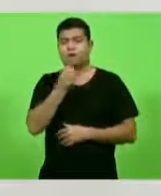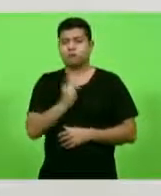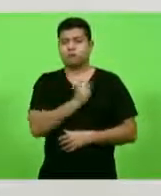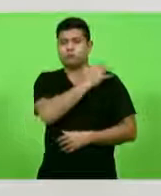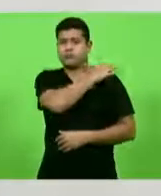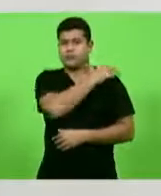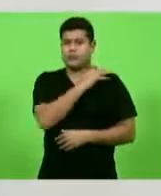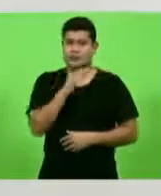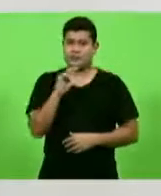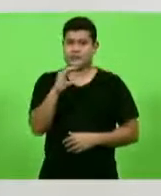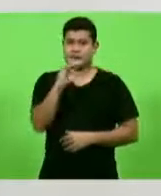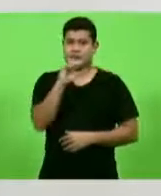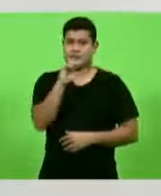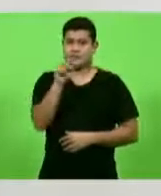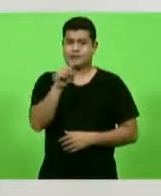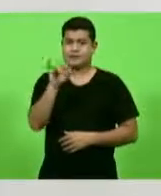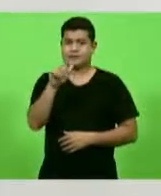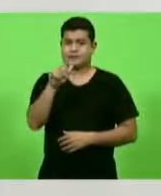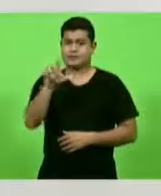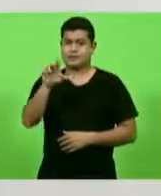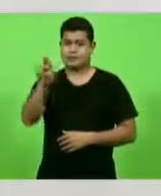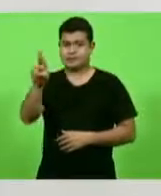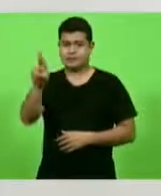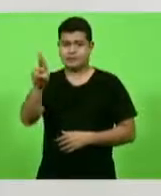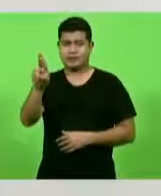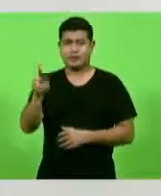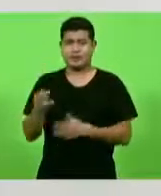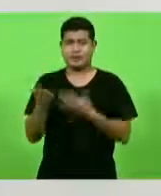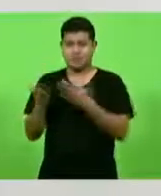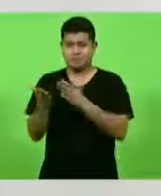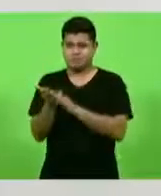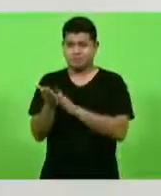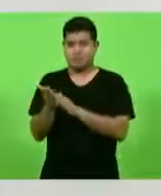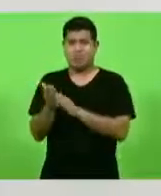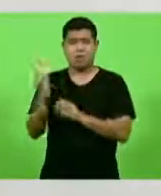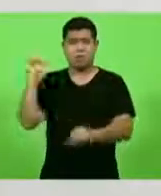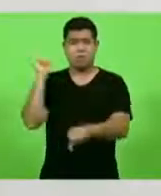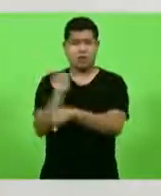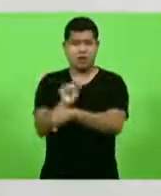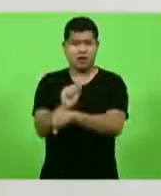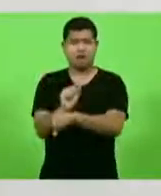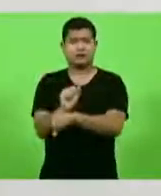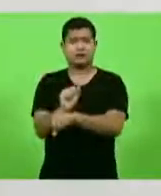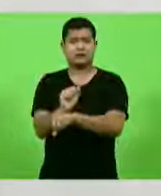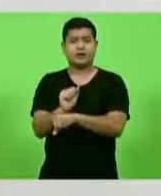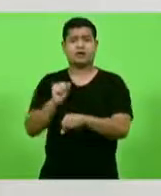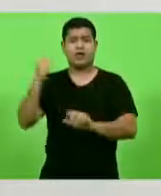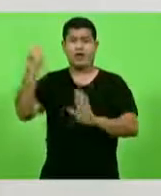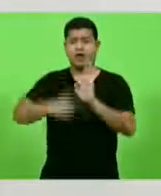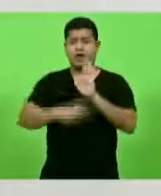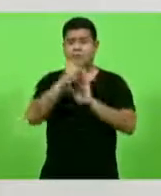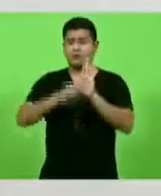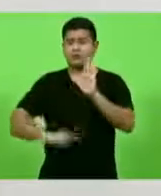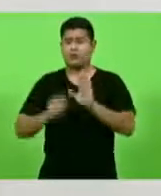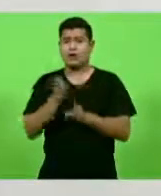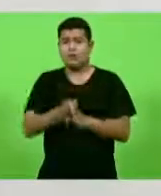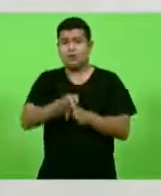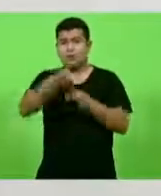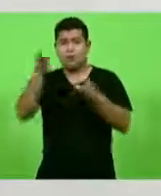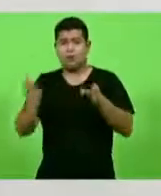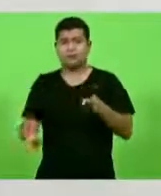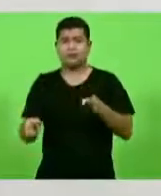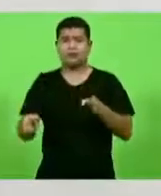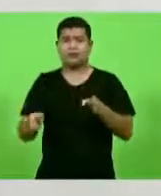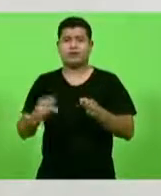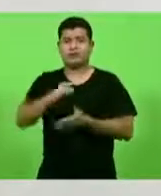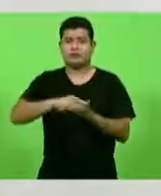paralisado, por ter feito com que anulasse a homologação de um